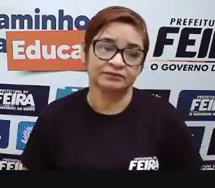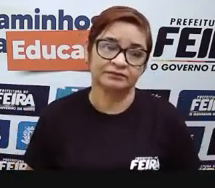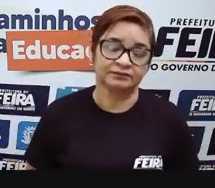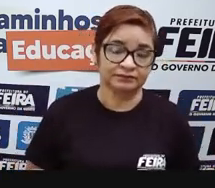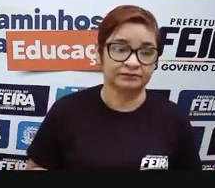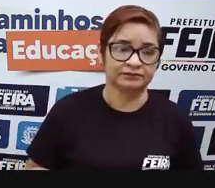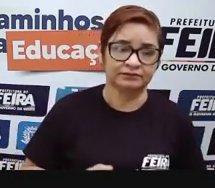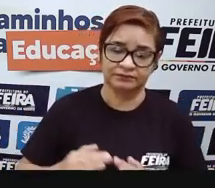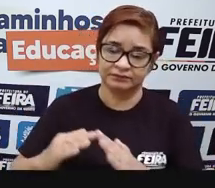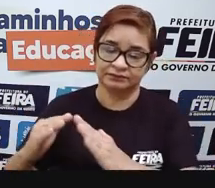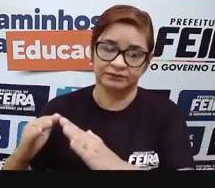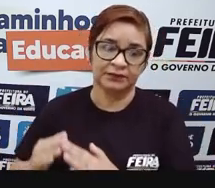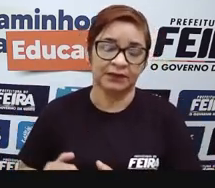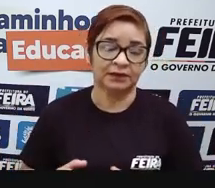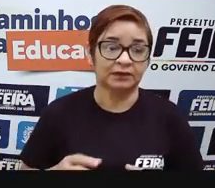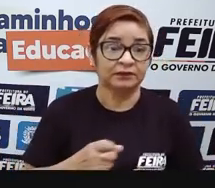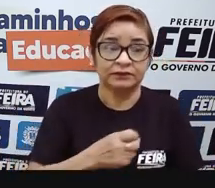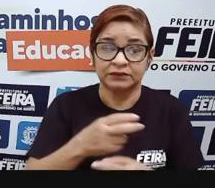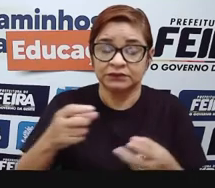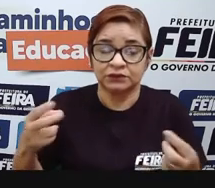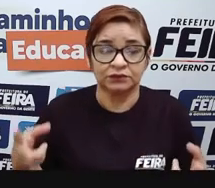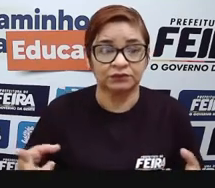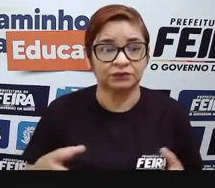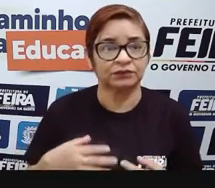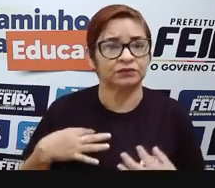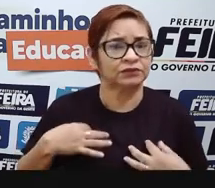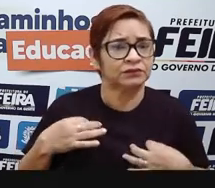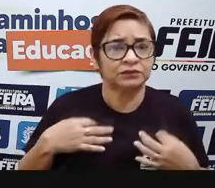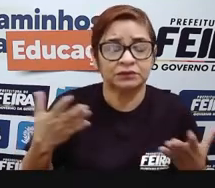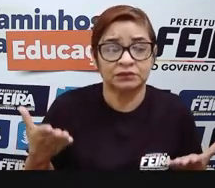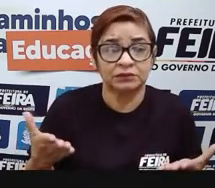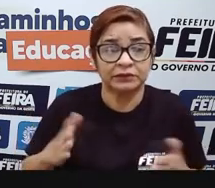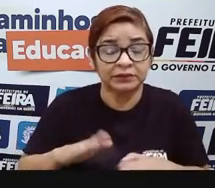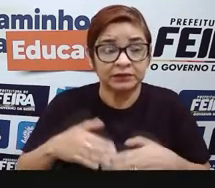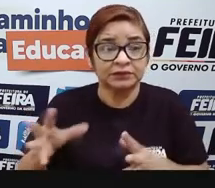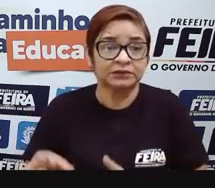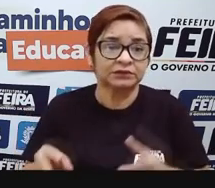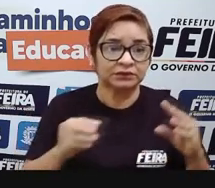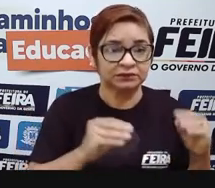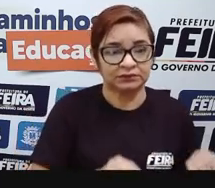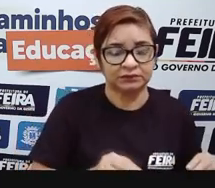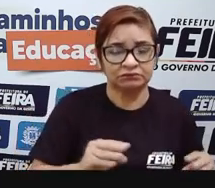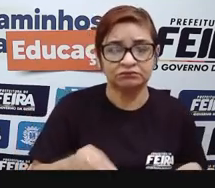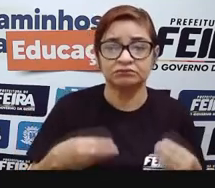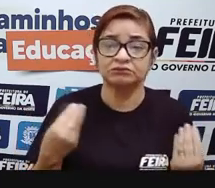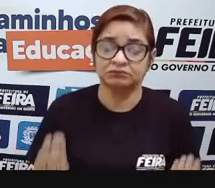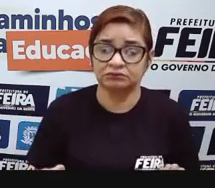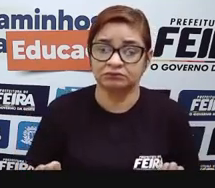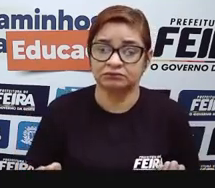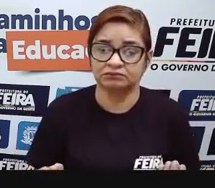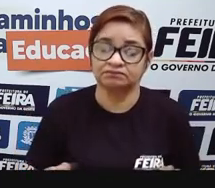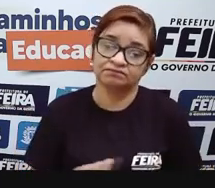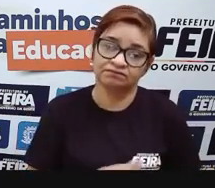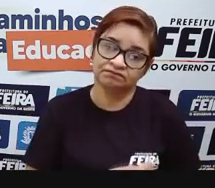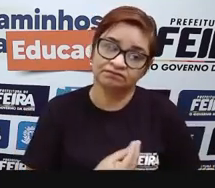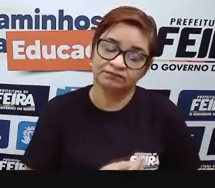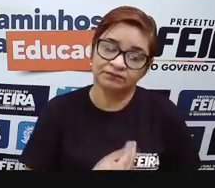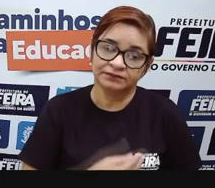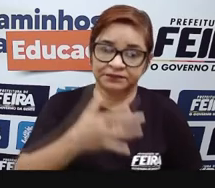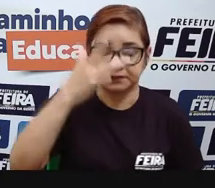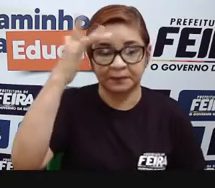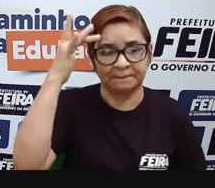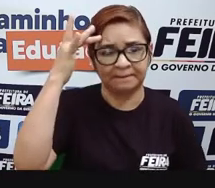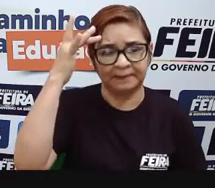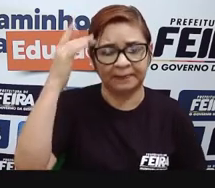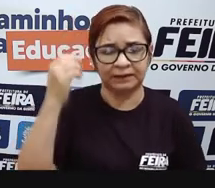suas barracas, a exposição de seus materiais. E com essa mudança, vocês acham que pra aparência